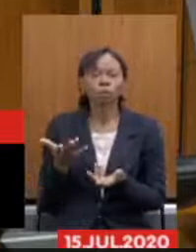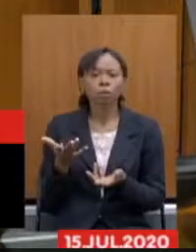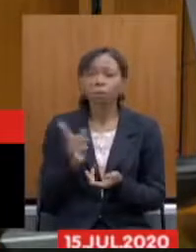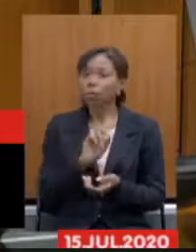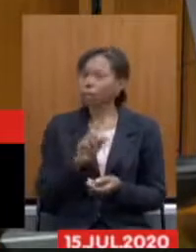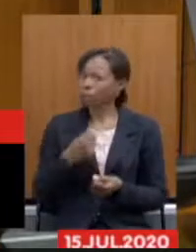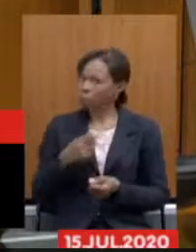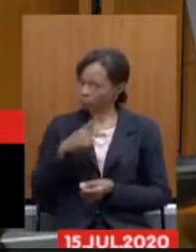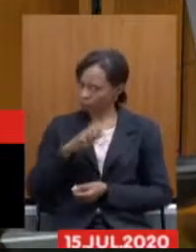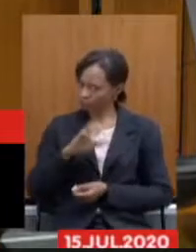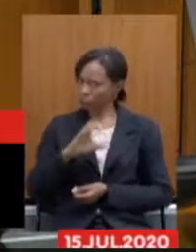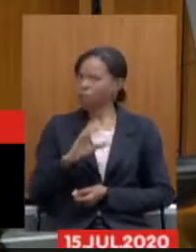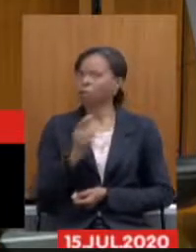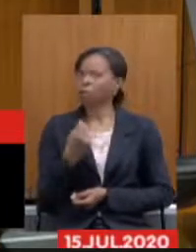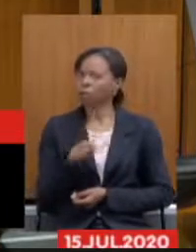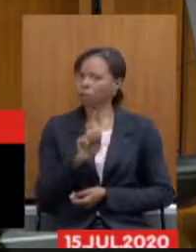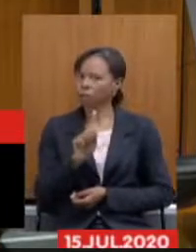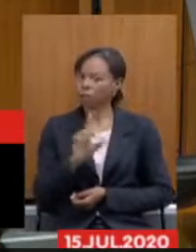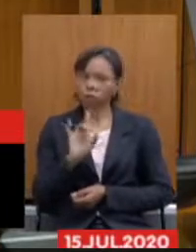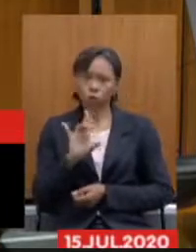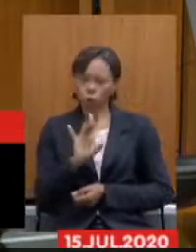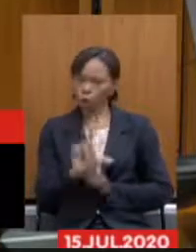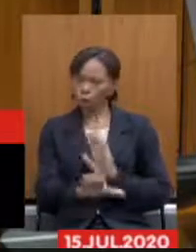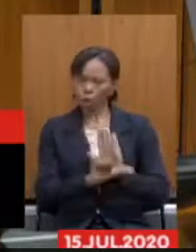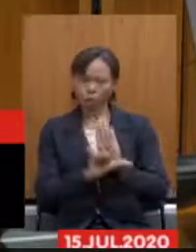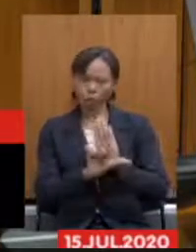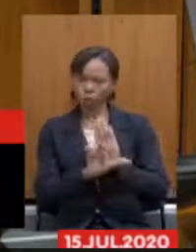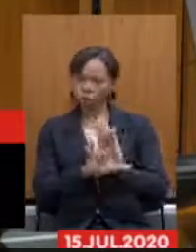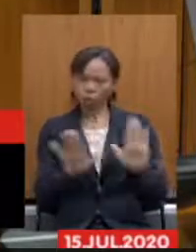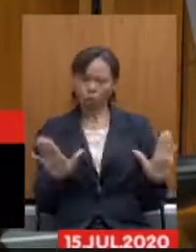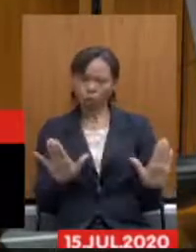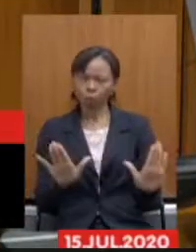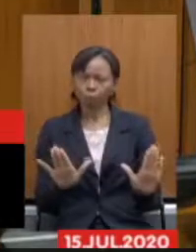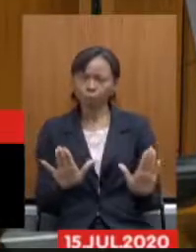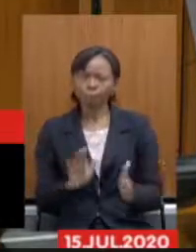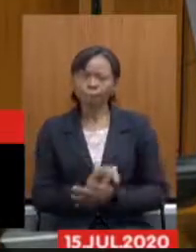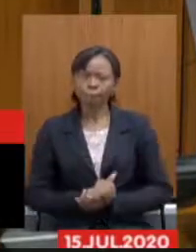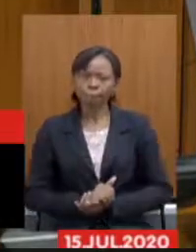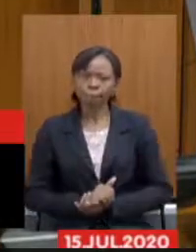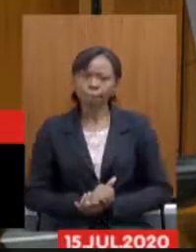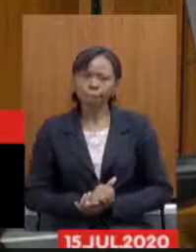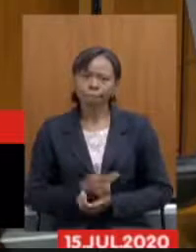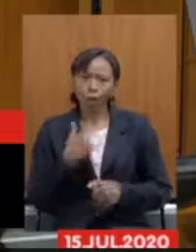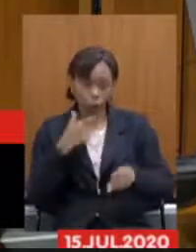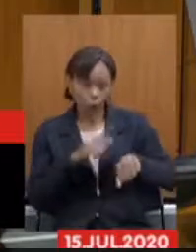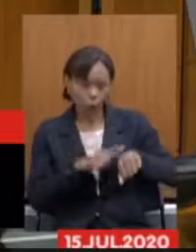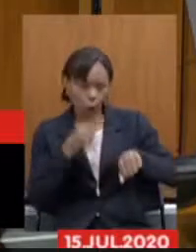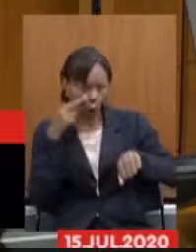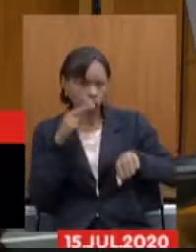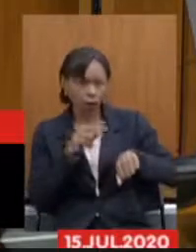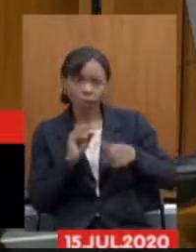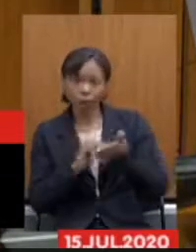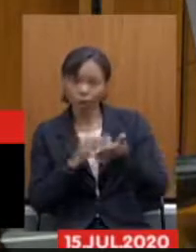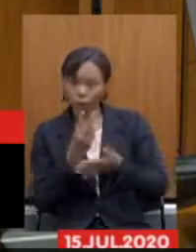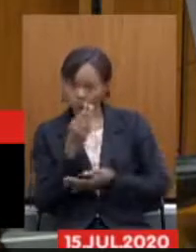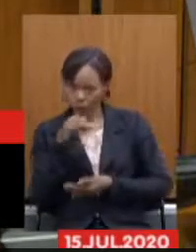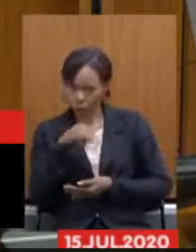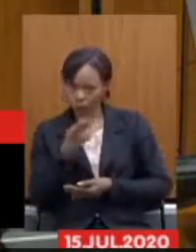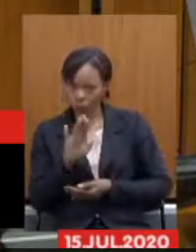PEC porque já está dizendo aqui basta uma lei então eu estou acompanhando meu tempo aqui falta ainda dois minutos